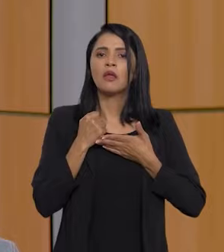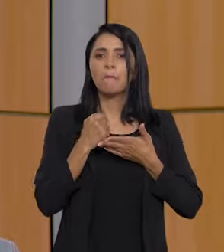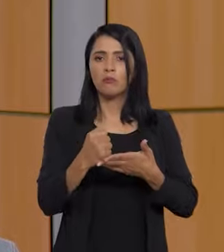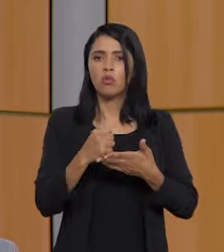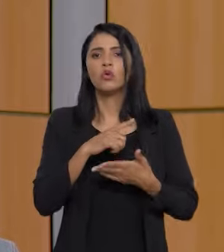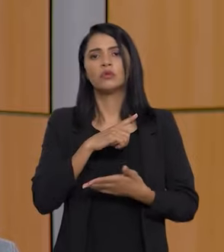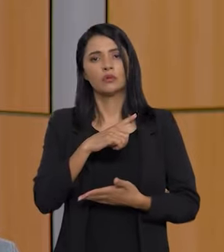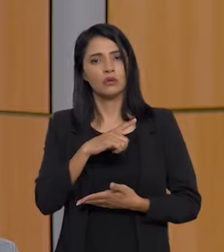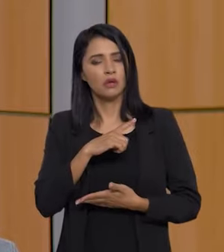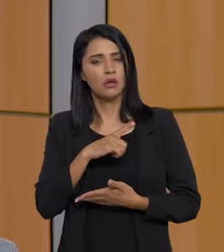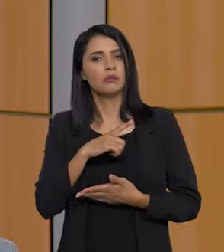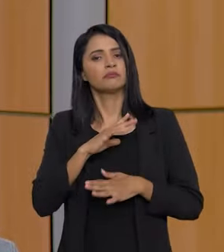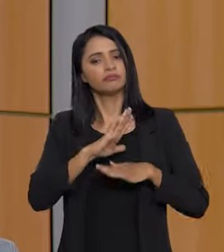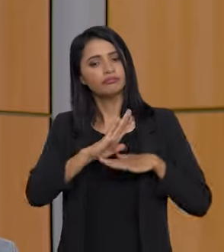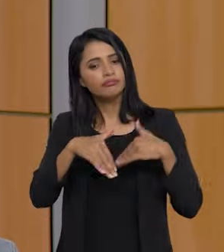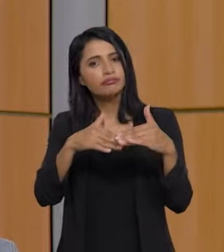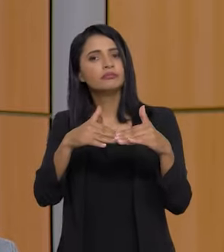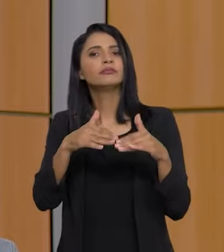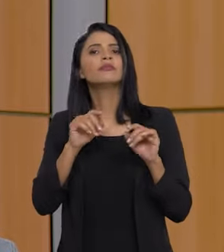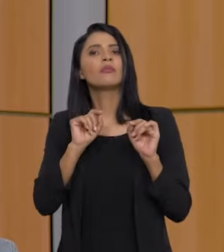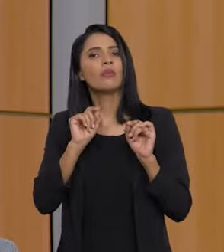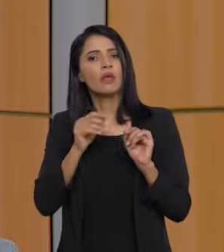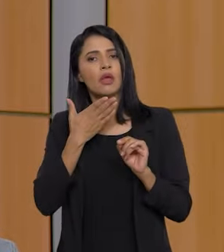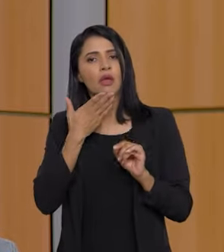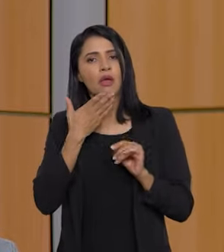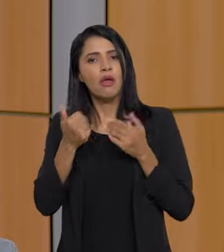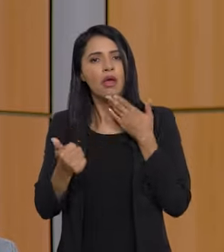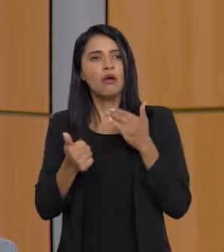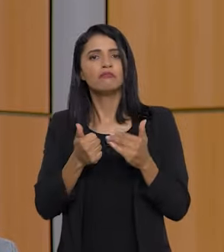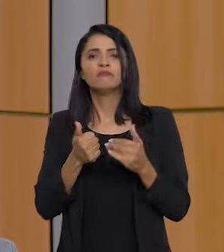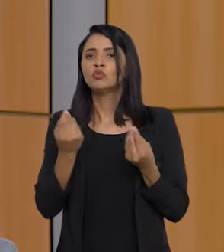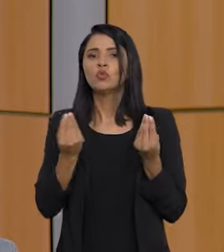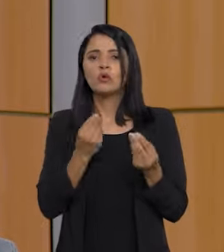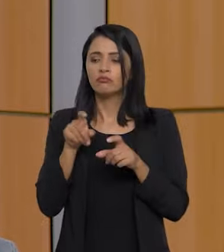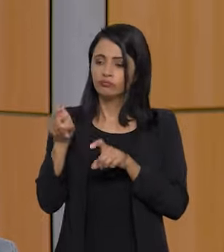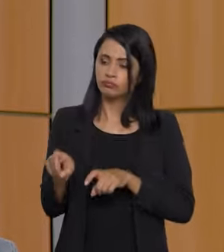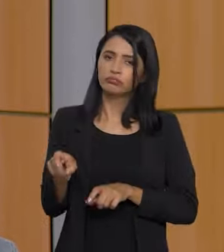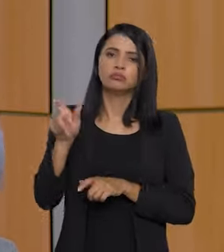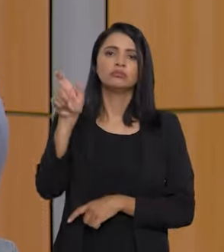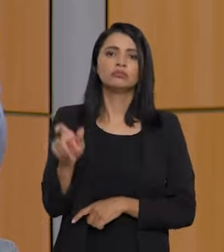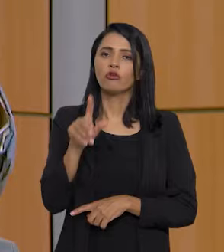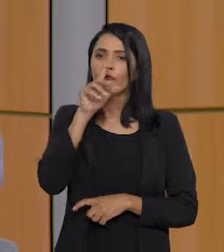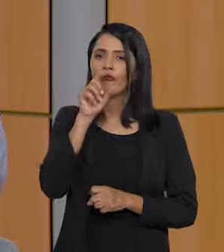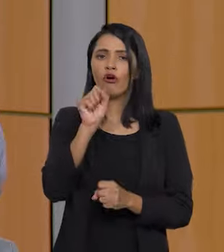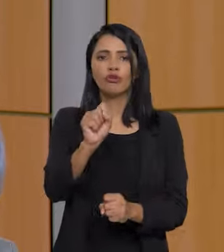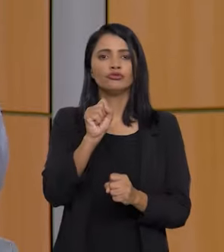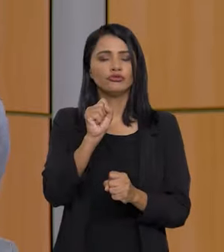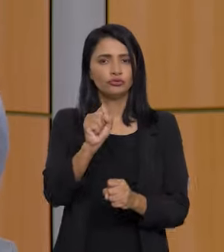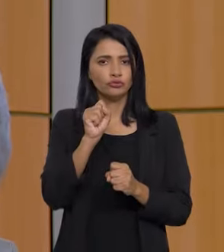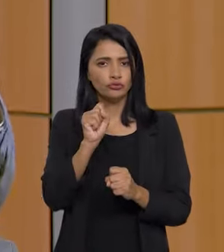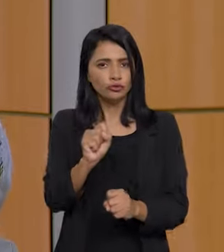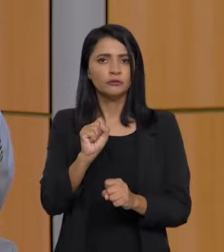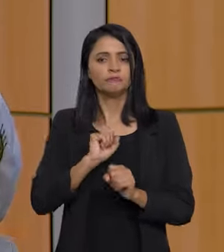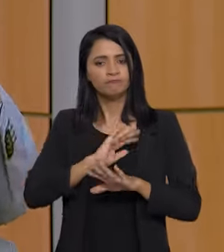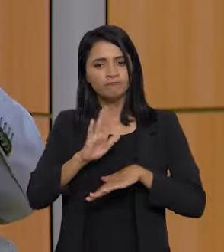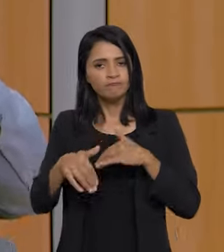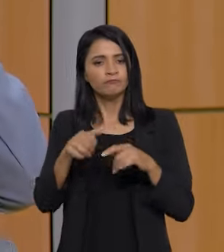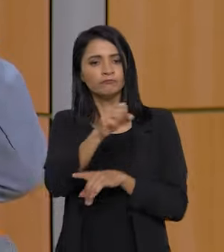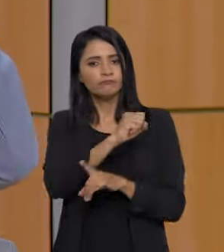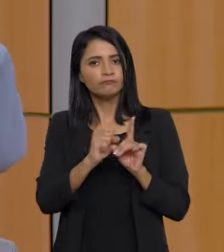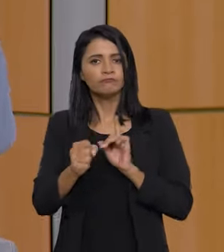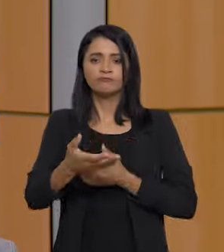o apoio público para desenvolver e se tornar à frente um agricultor forte e desenvolver